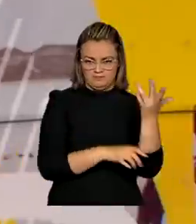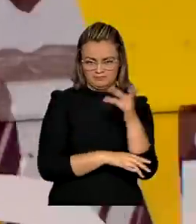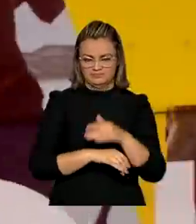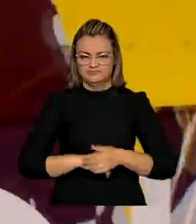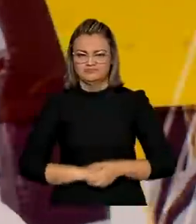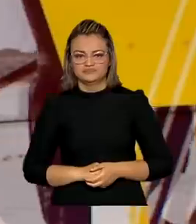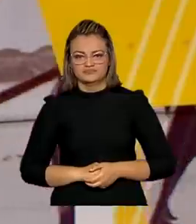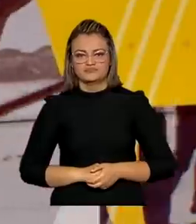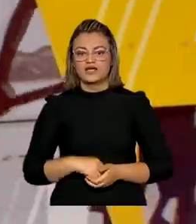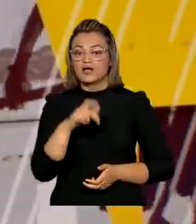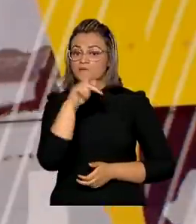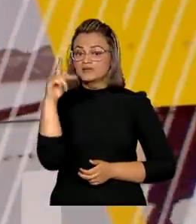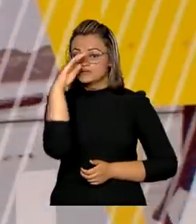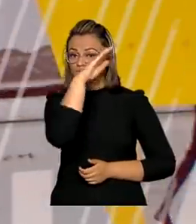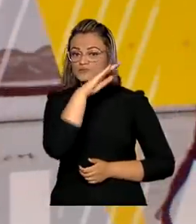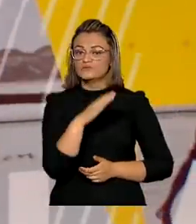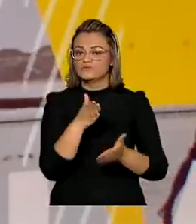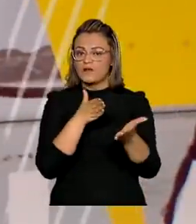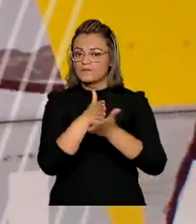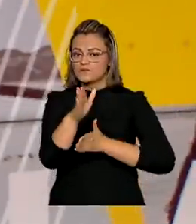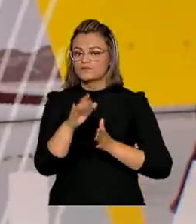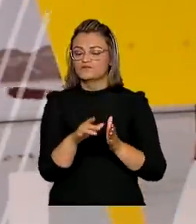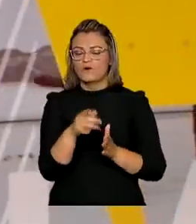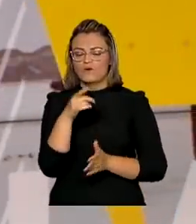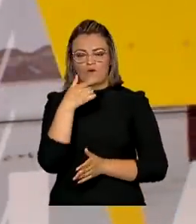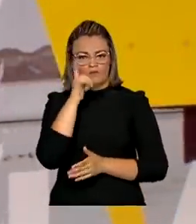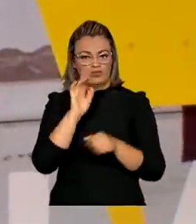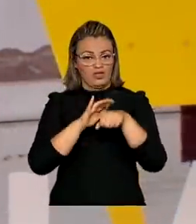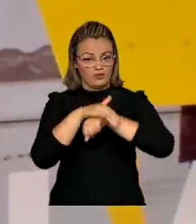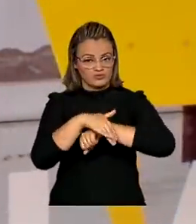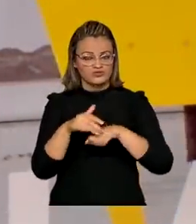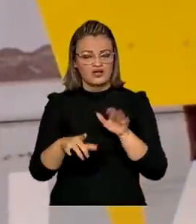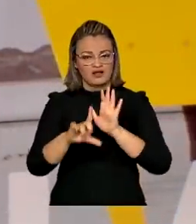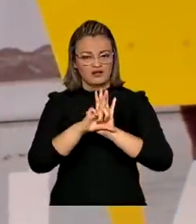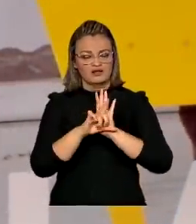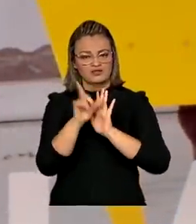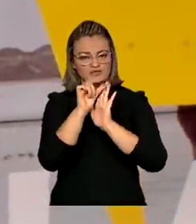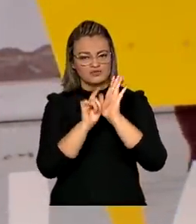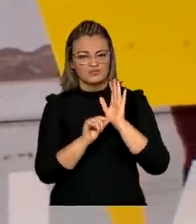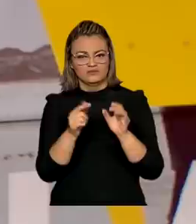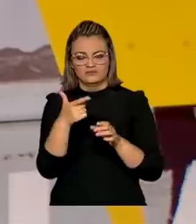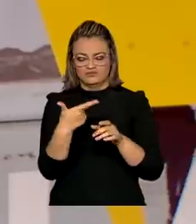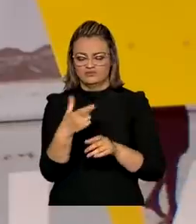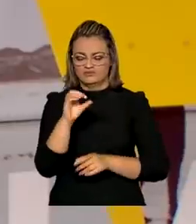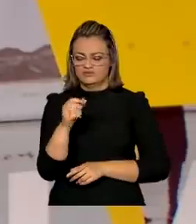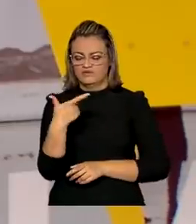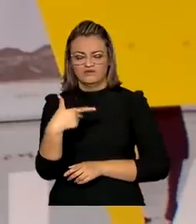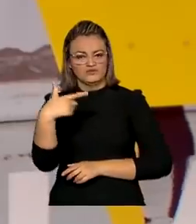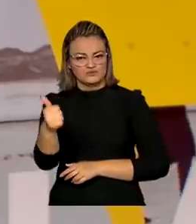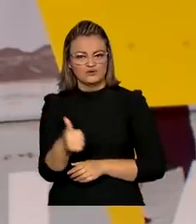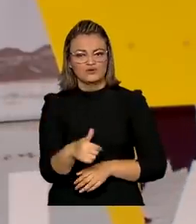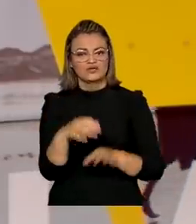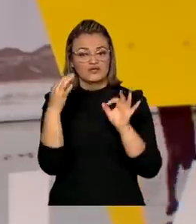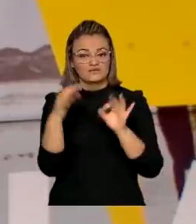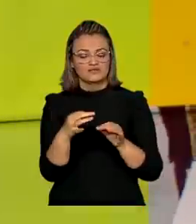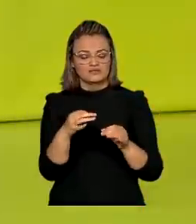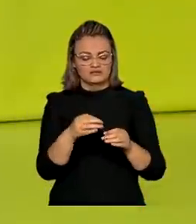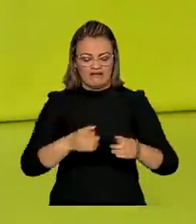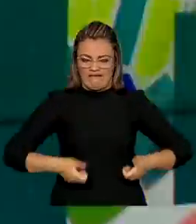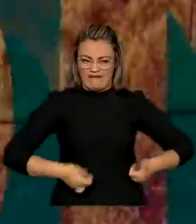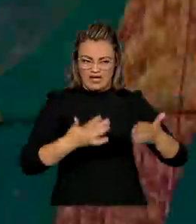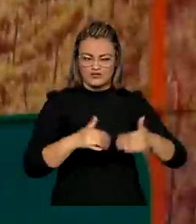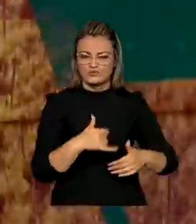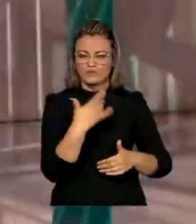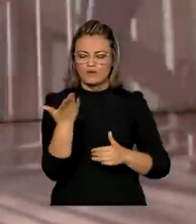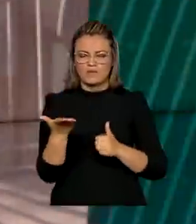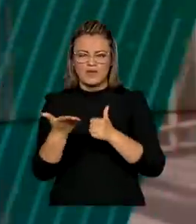O presidente Jair Bolsonaro sancionou na noite de ontem a Lei Orçamentária de 2021 que fixa despesas e traz a